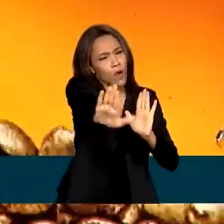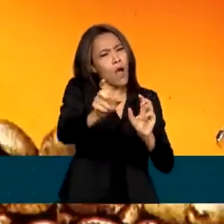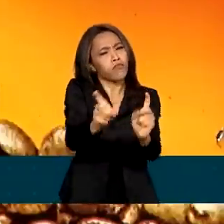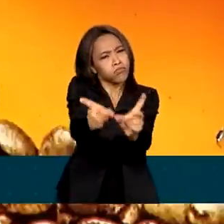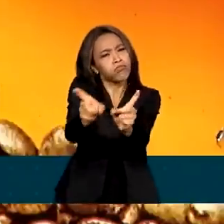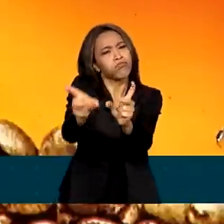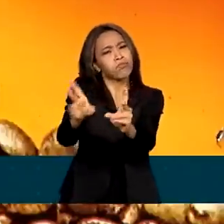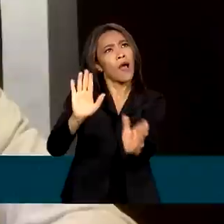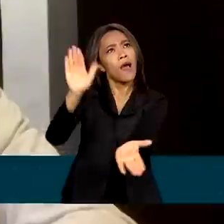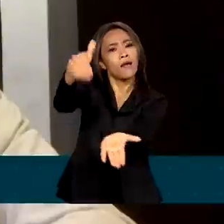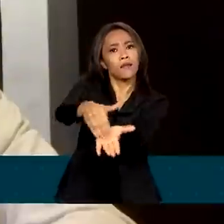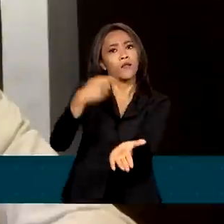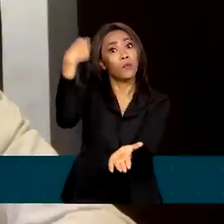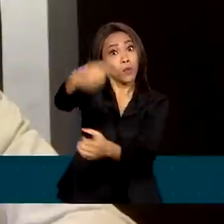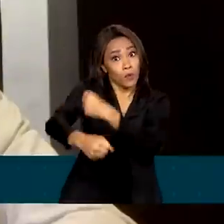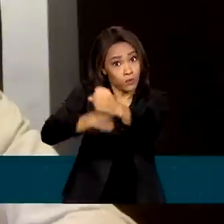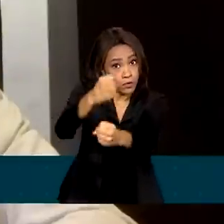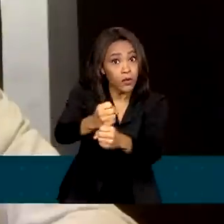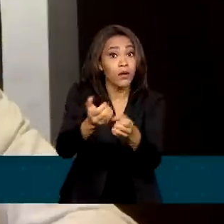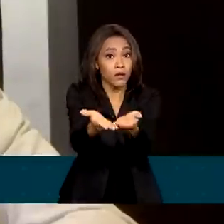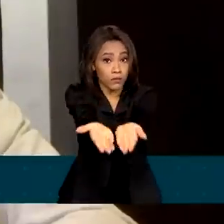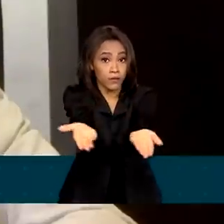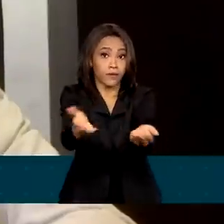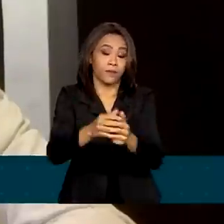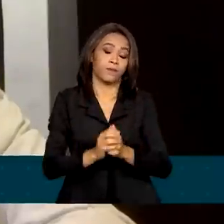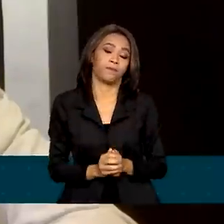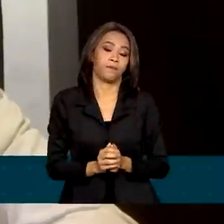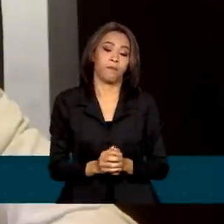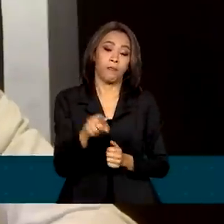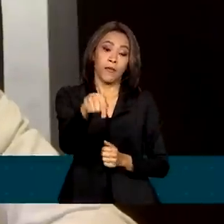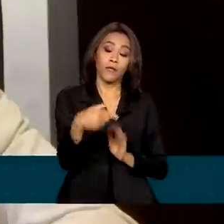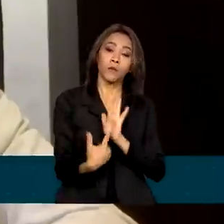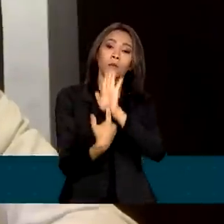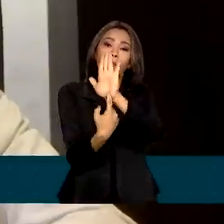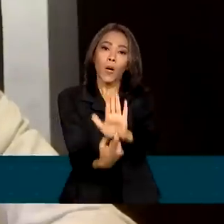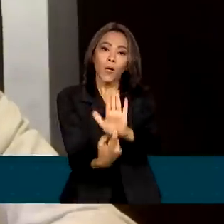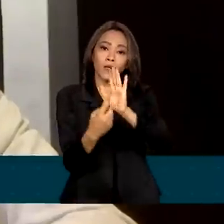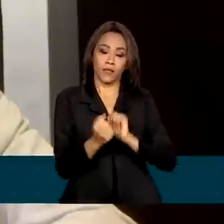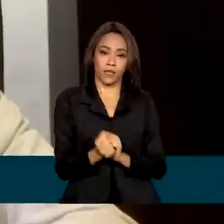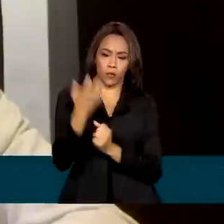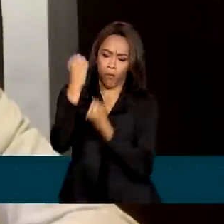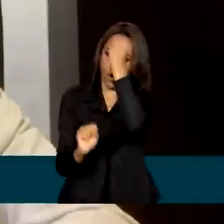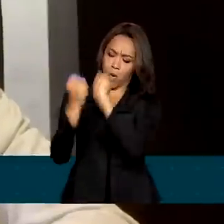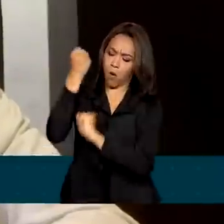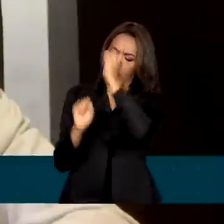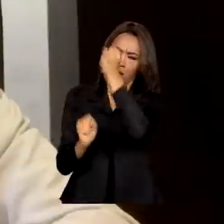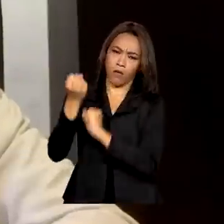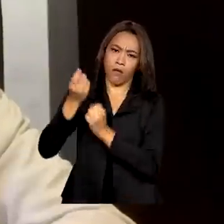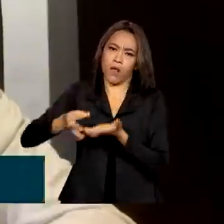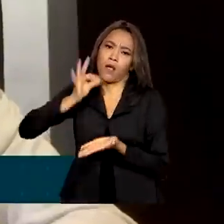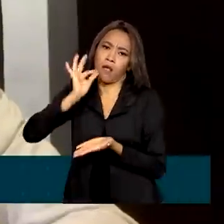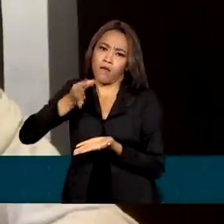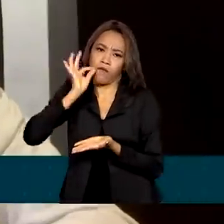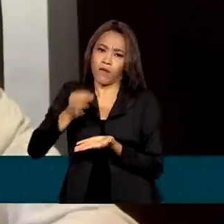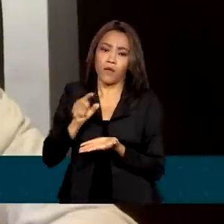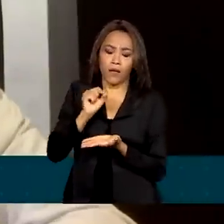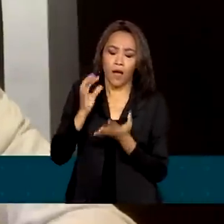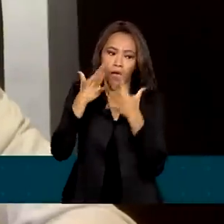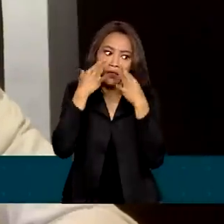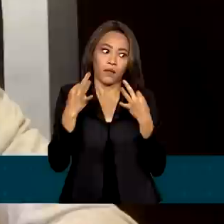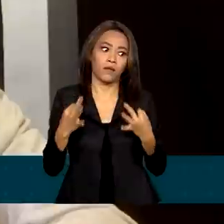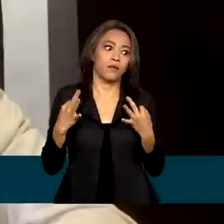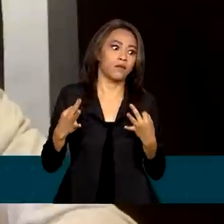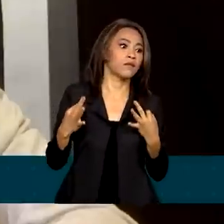início do ano que vem. Isso mostra que o mercado da indústria de café está atenta e